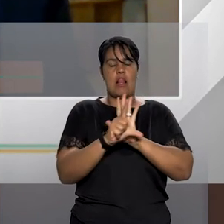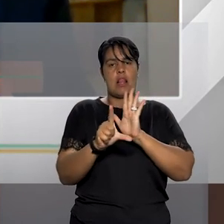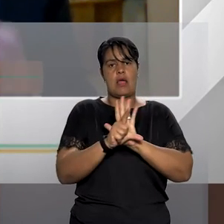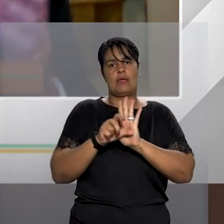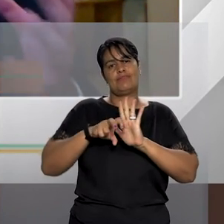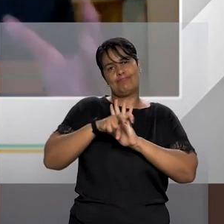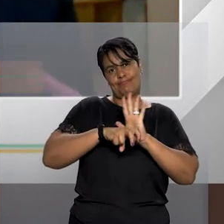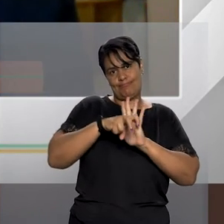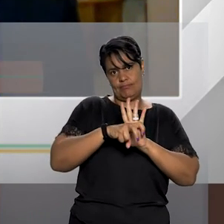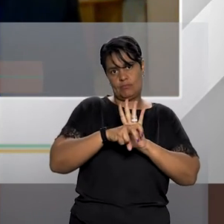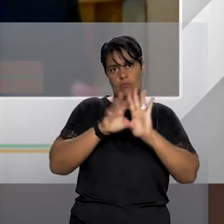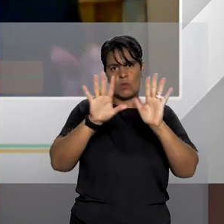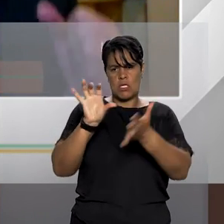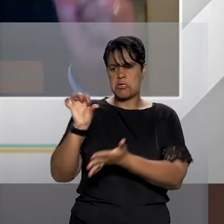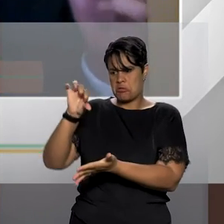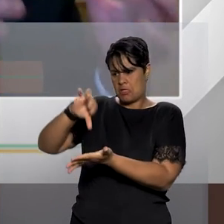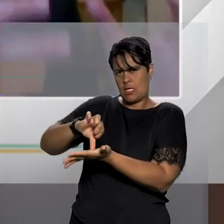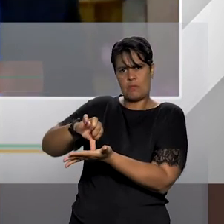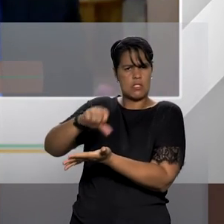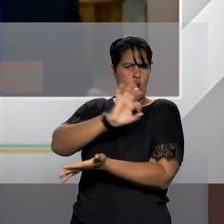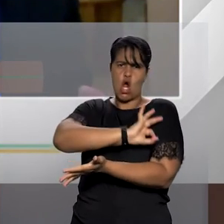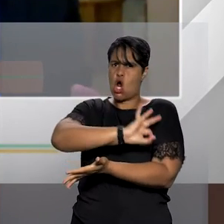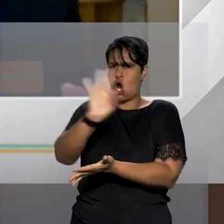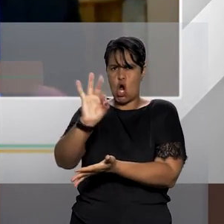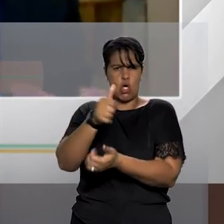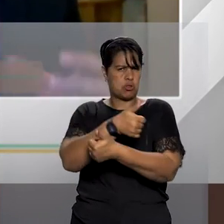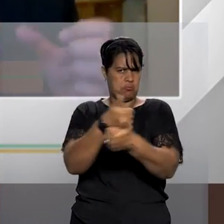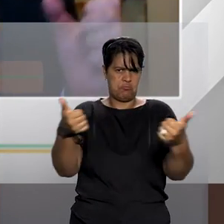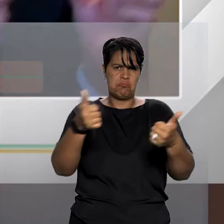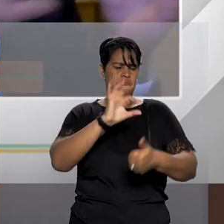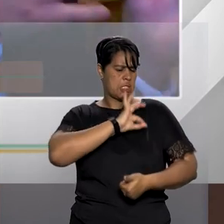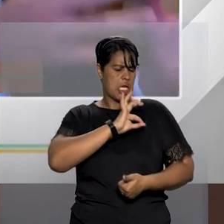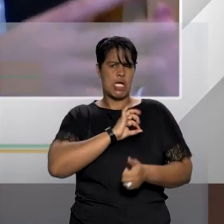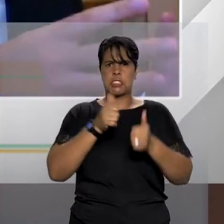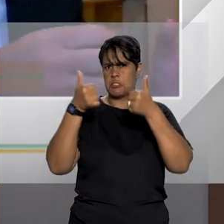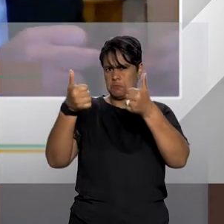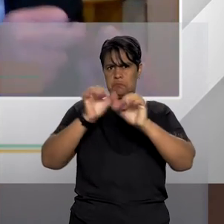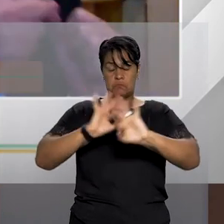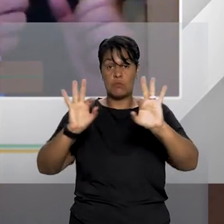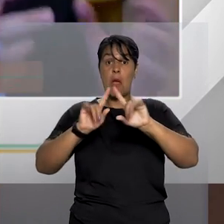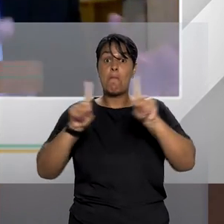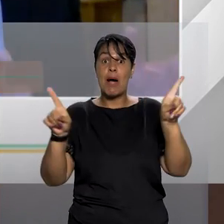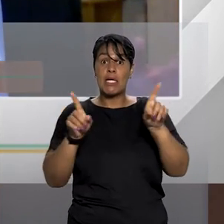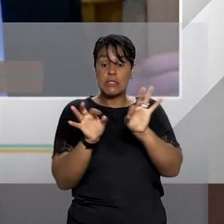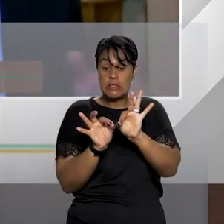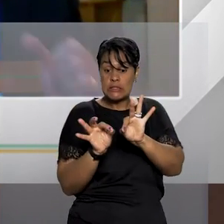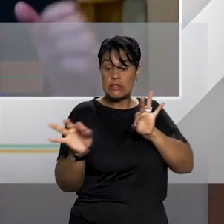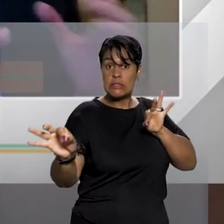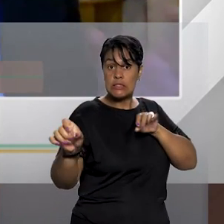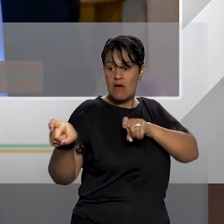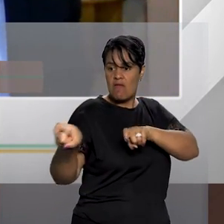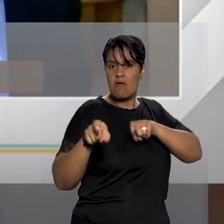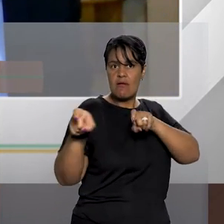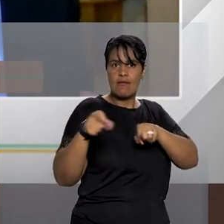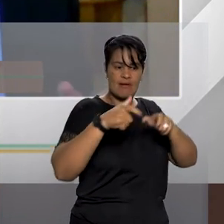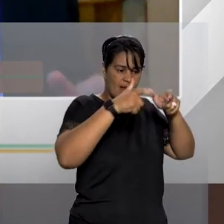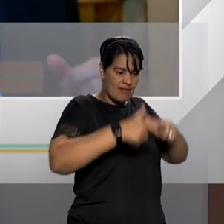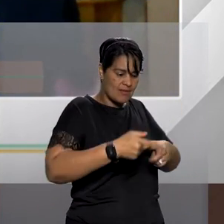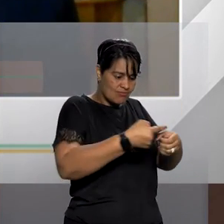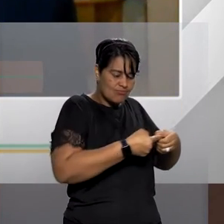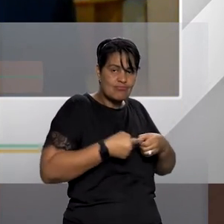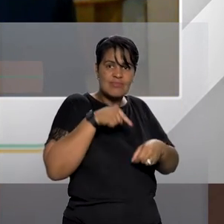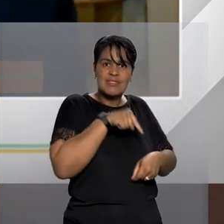tenho vara especializada eu tenho delegacia especializada eu tenho serviços especializados mas na hora que eu vou para o interior eu não tenho vara especializada eu não tenho serviço